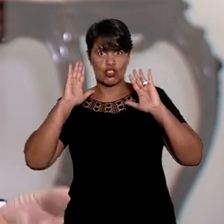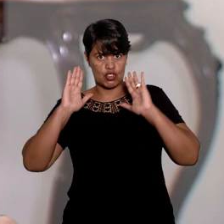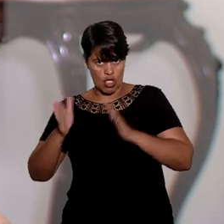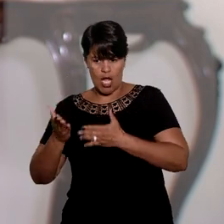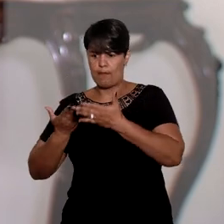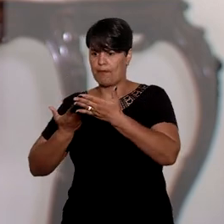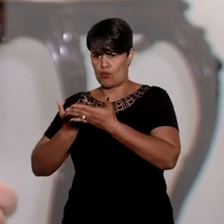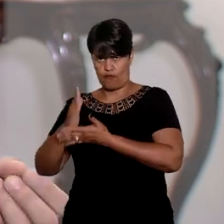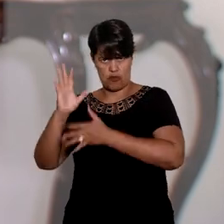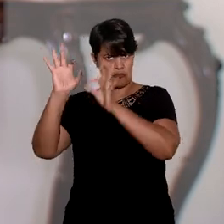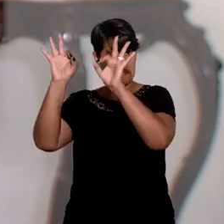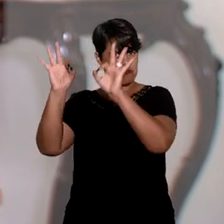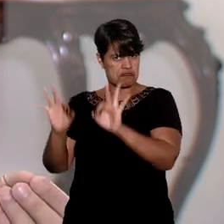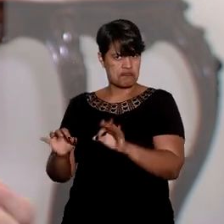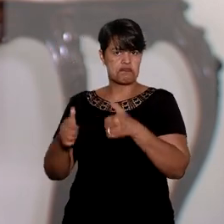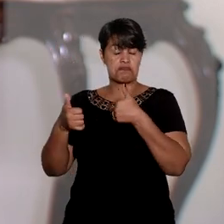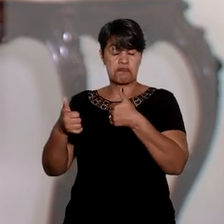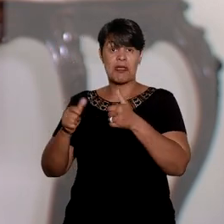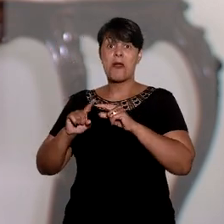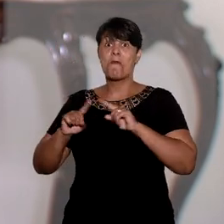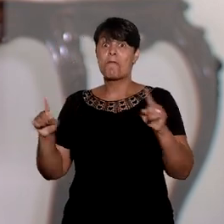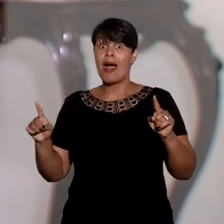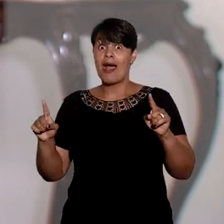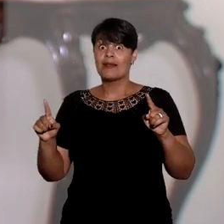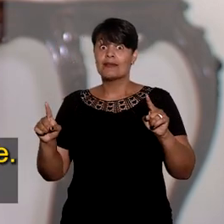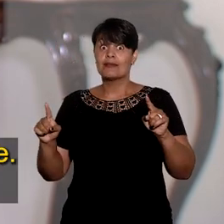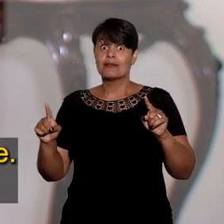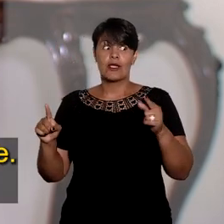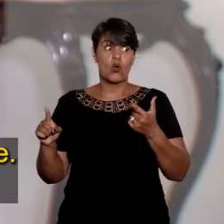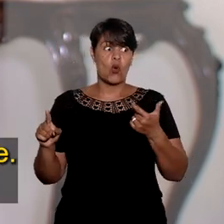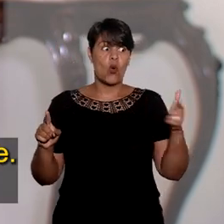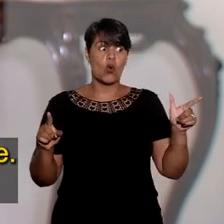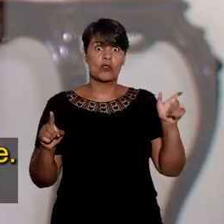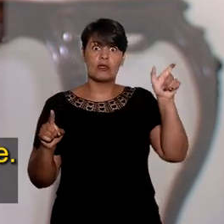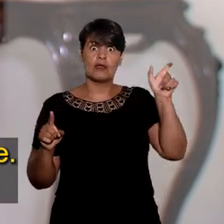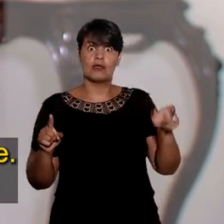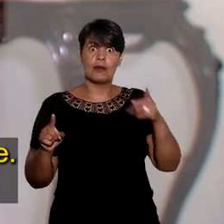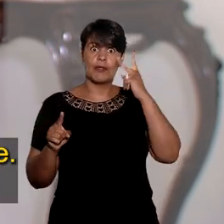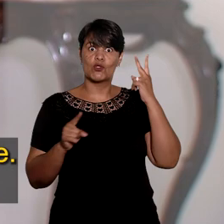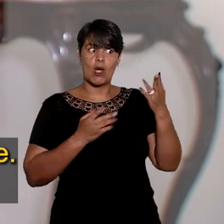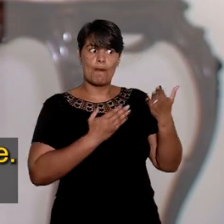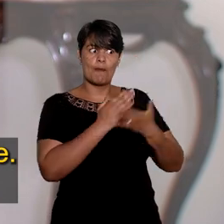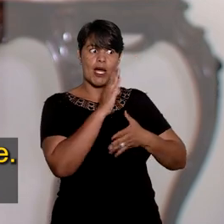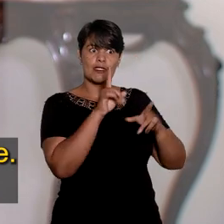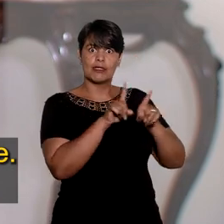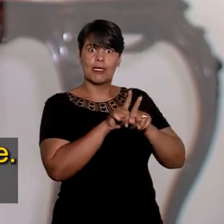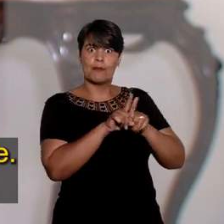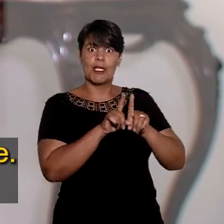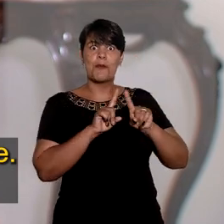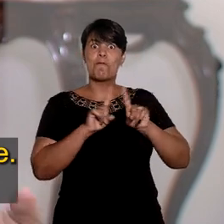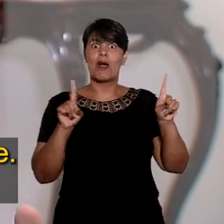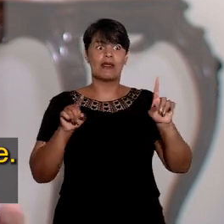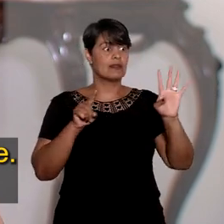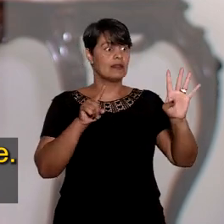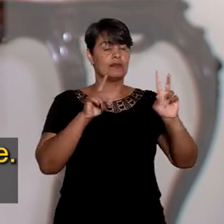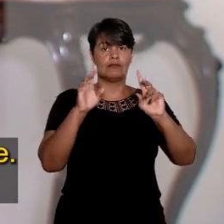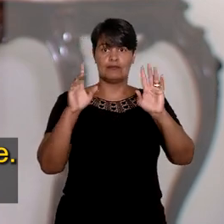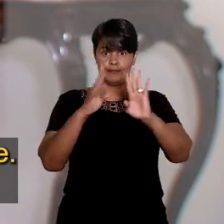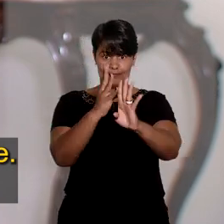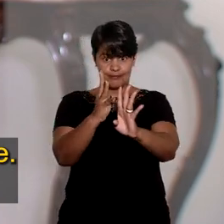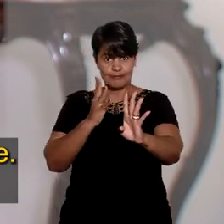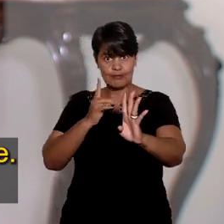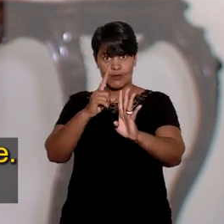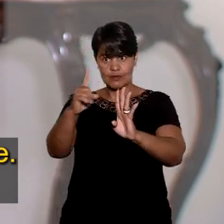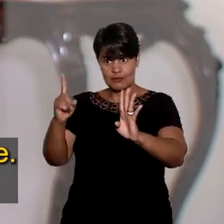aprovado regularmente foi preterido por outro candidato que não está na frente dele,